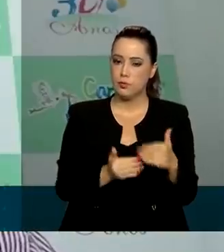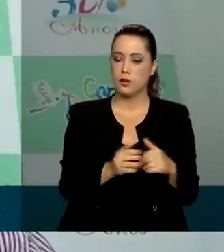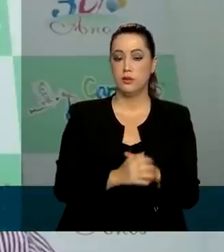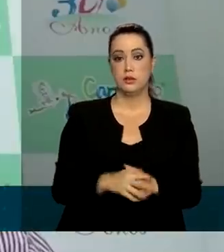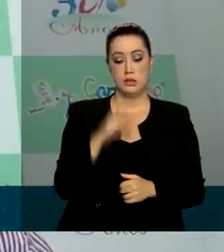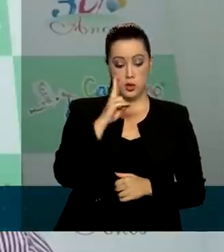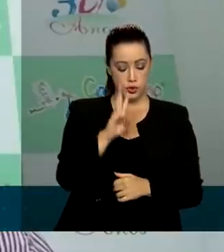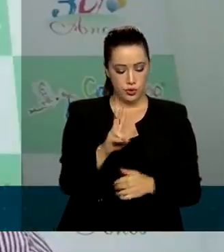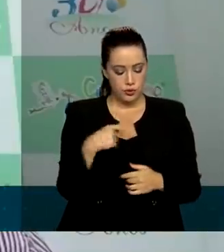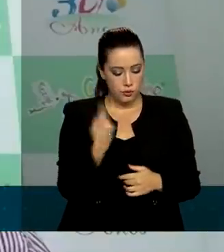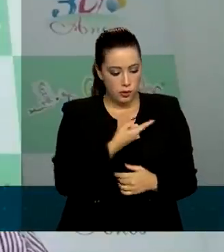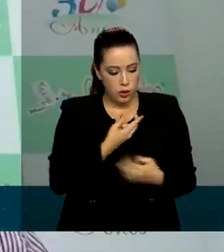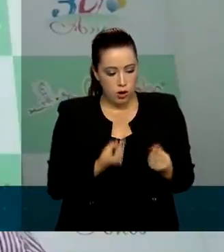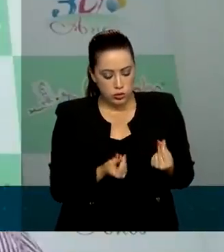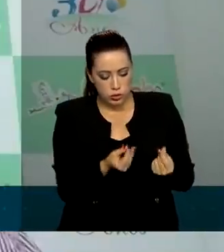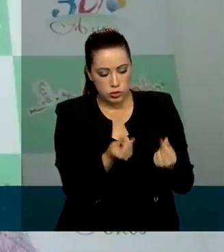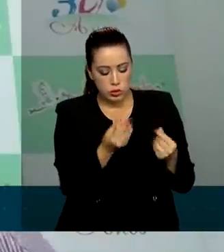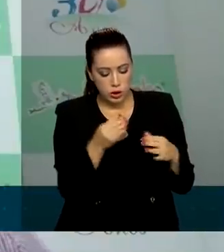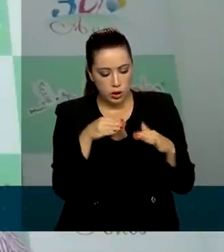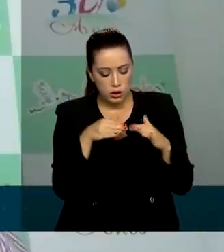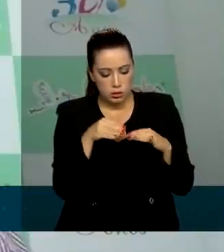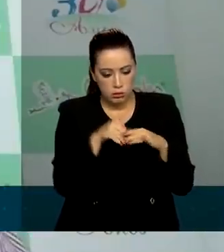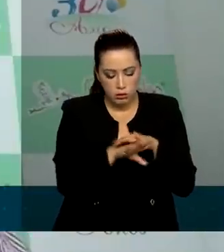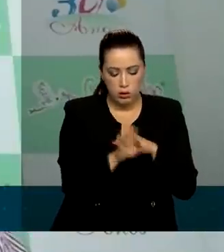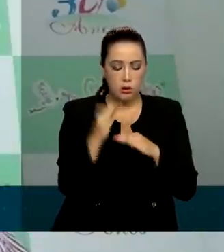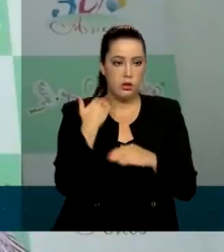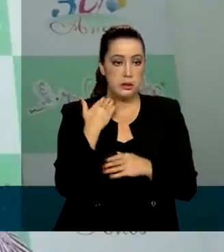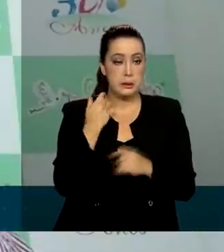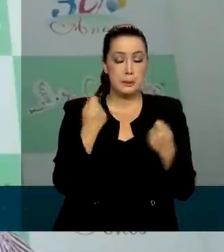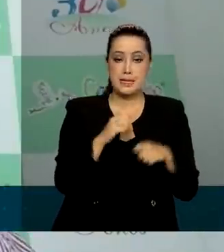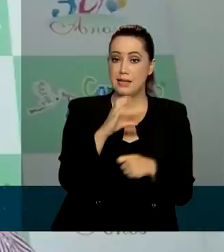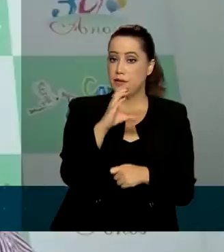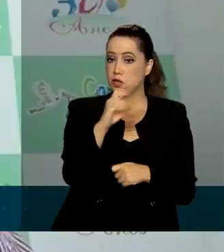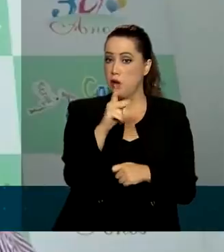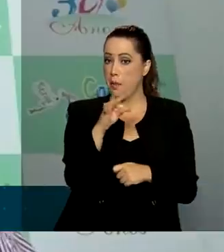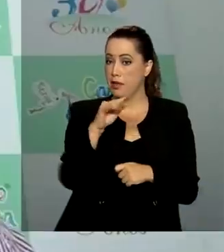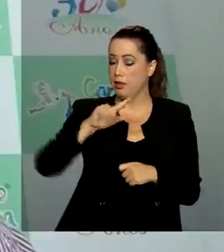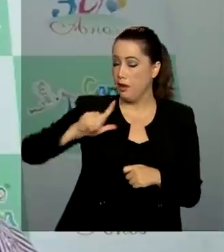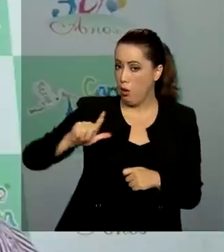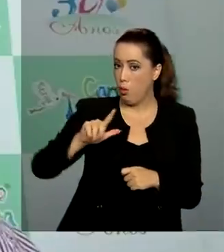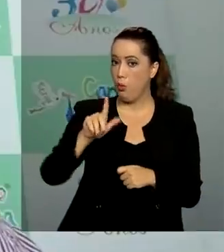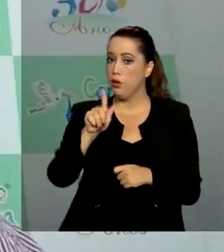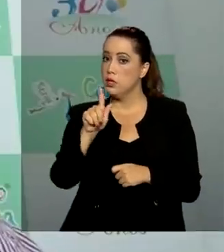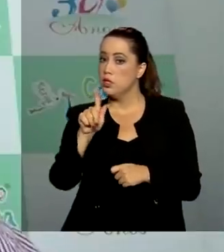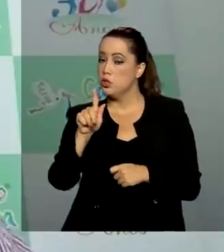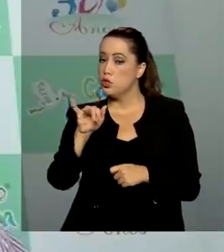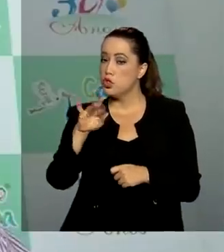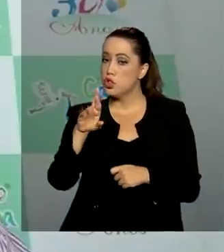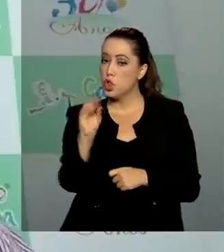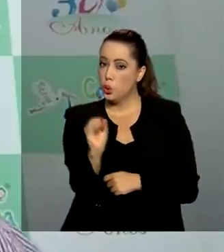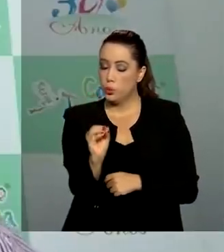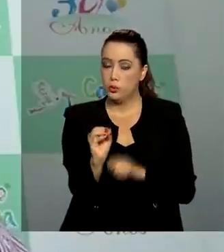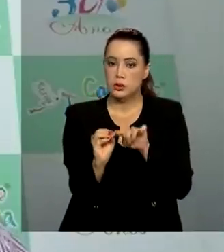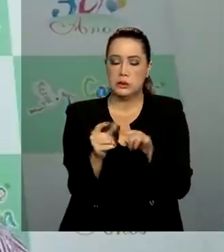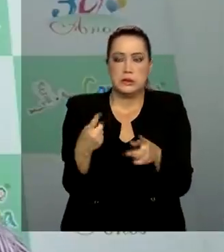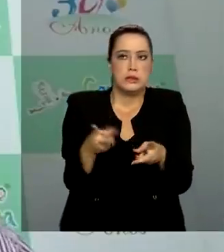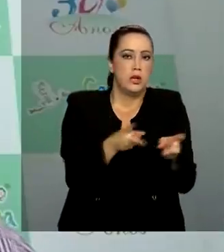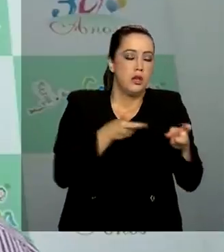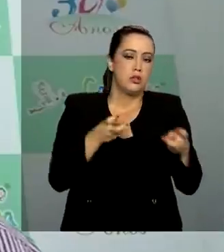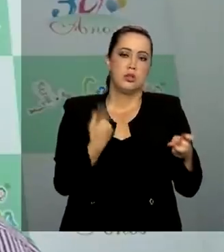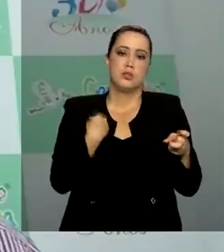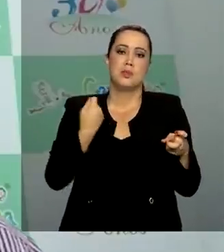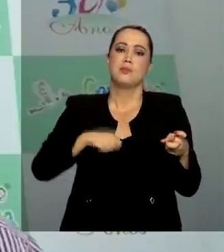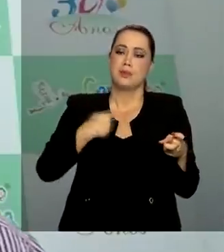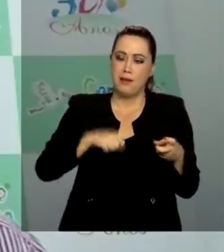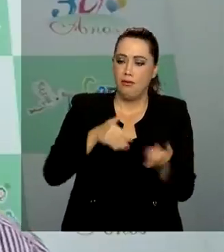fluxo de caixa, nossa necessidade de capital de giro, nós percebemos que uma das atitudes seria realmente